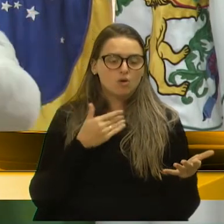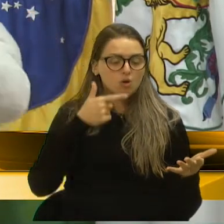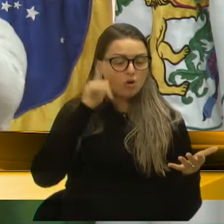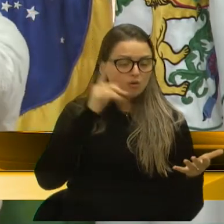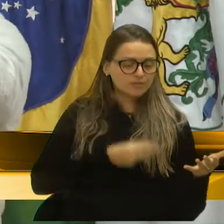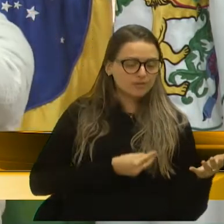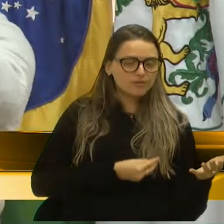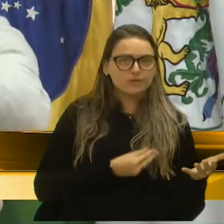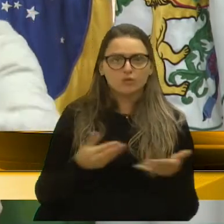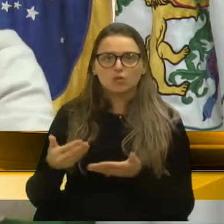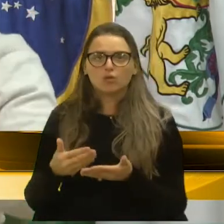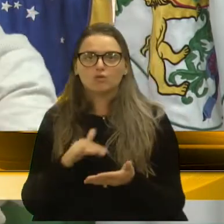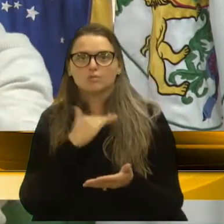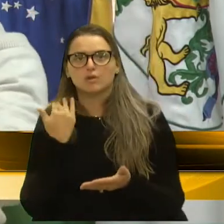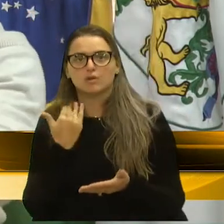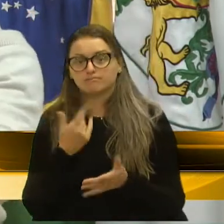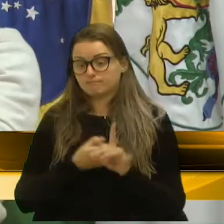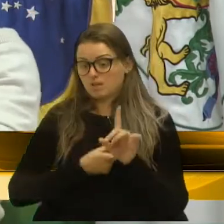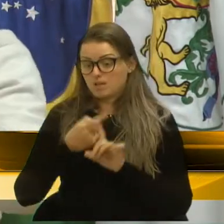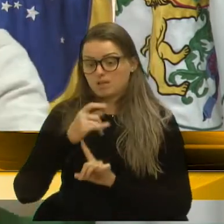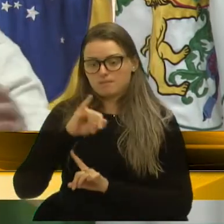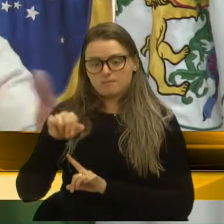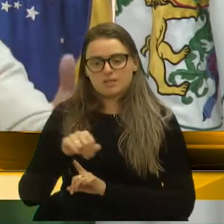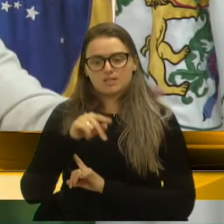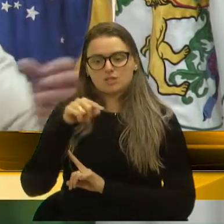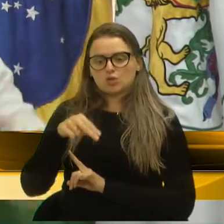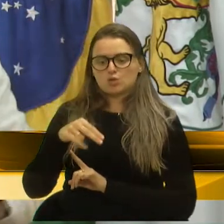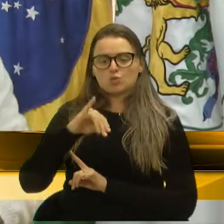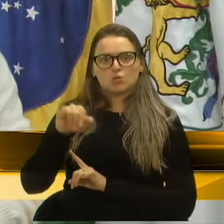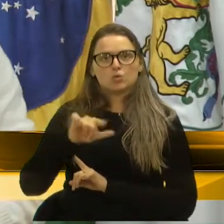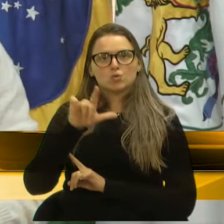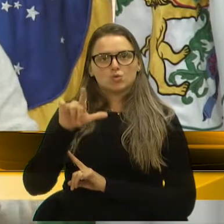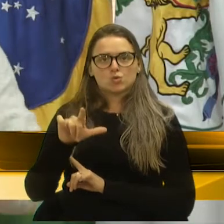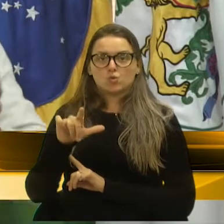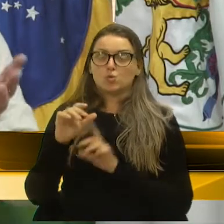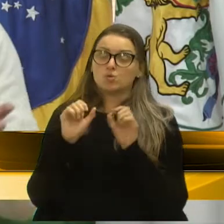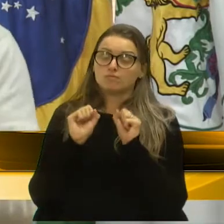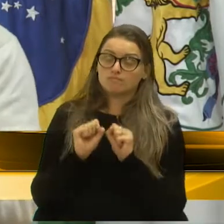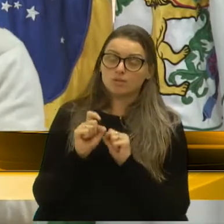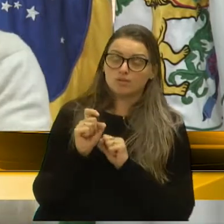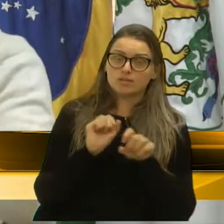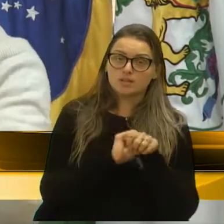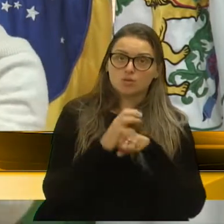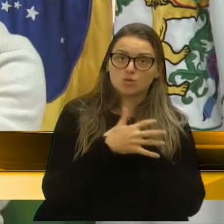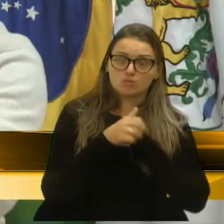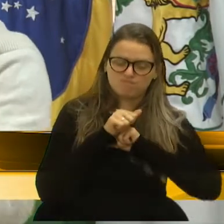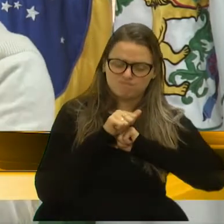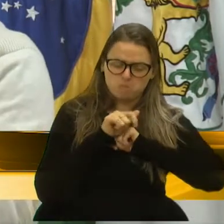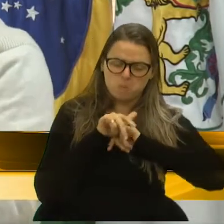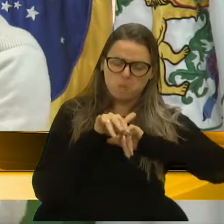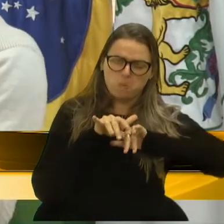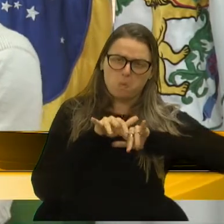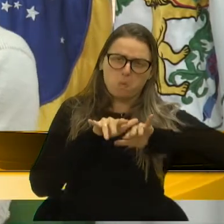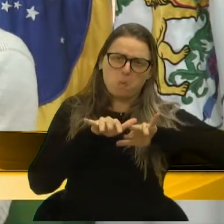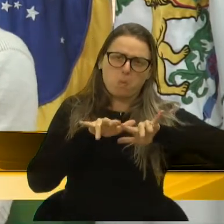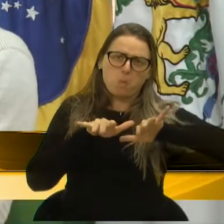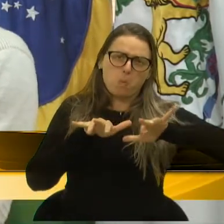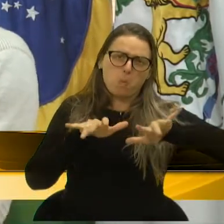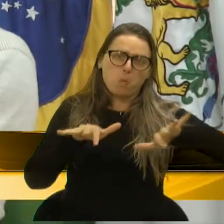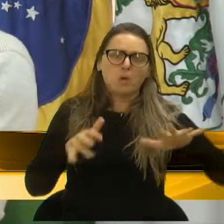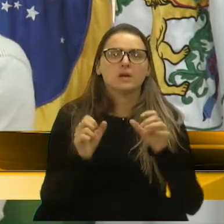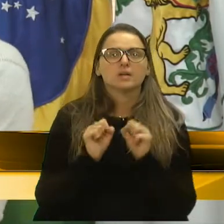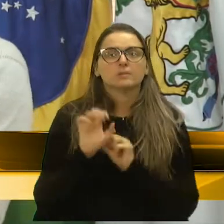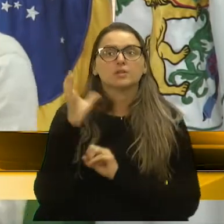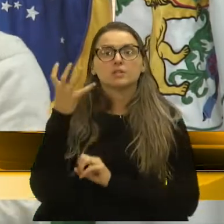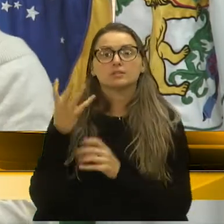quem garante que o mês de julho que aqui deve ferver, se a epidemia, enfim, deixar que vai haver esses debates, pode acontecer